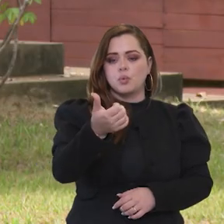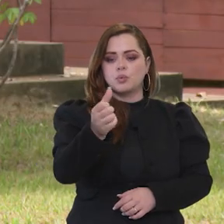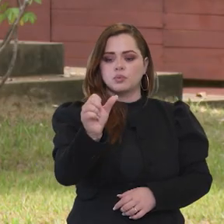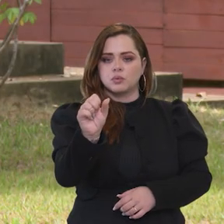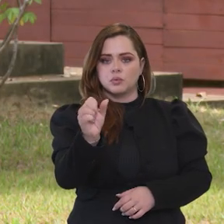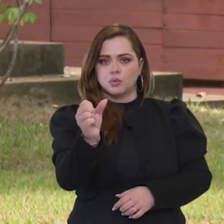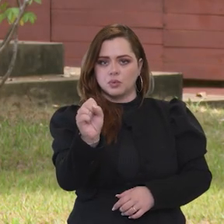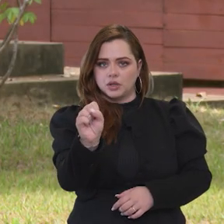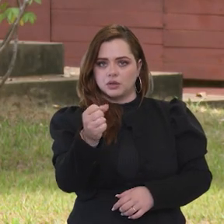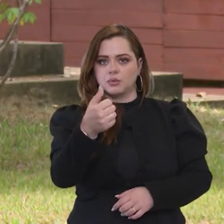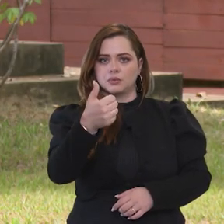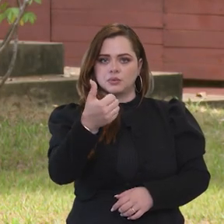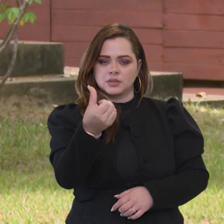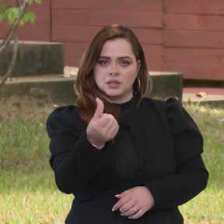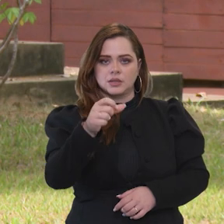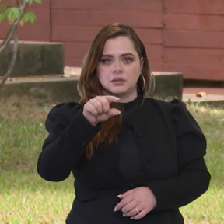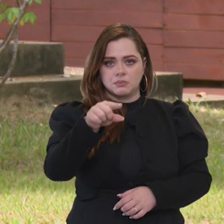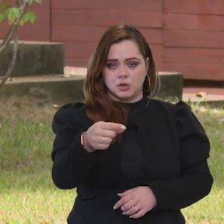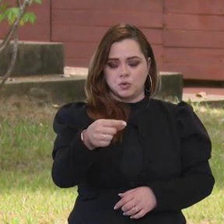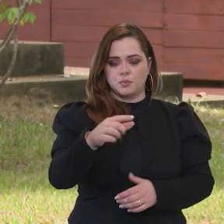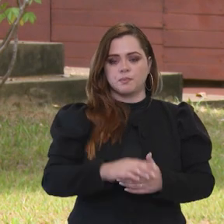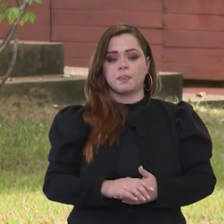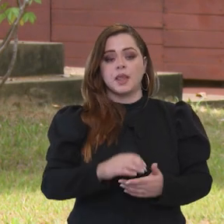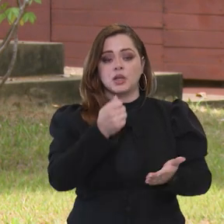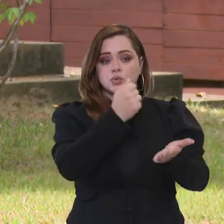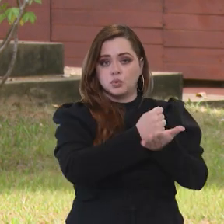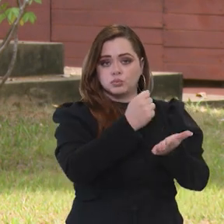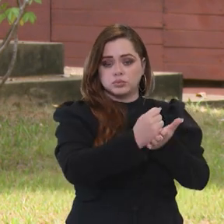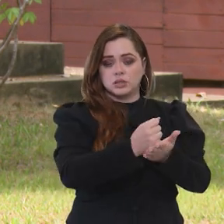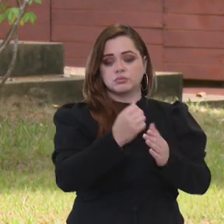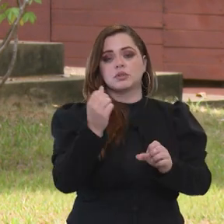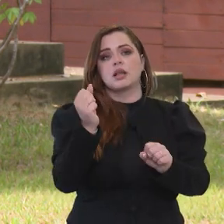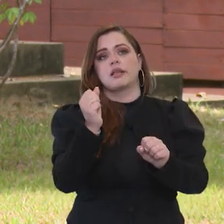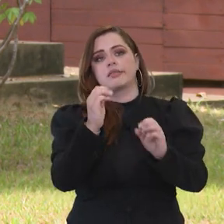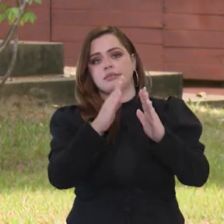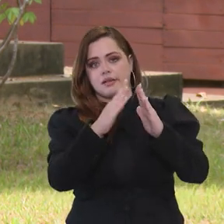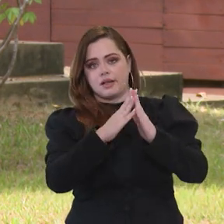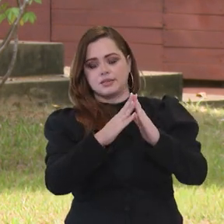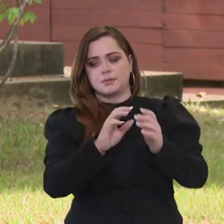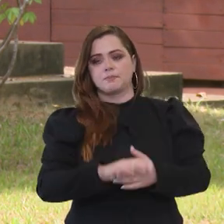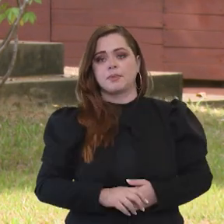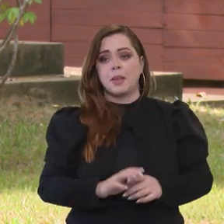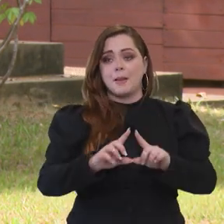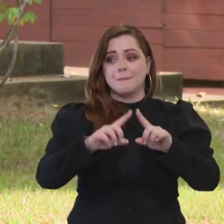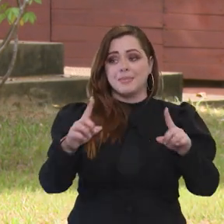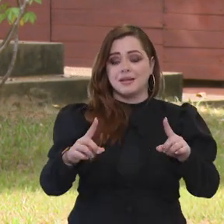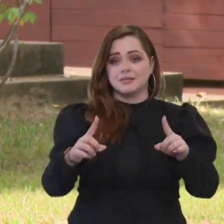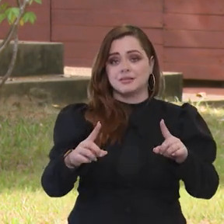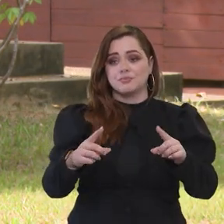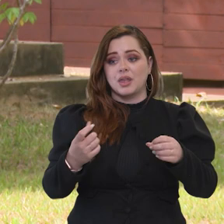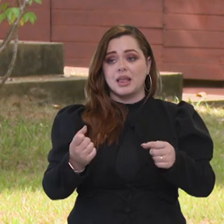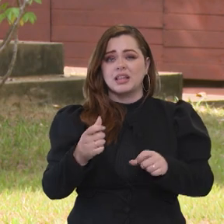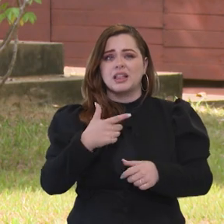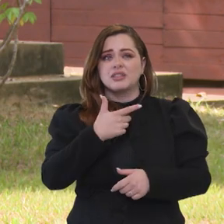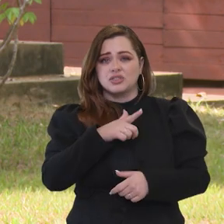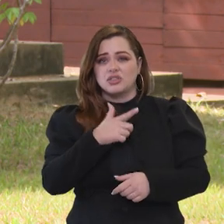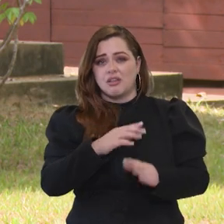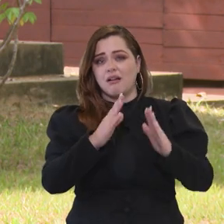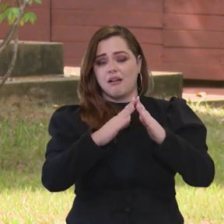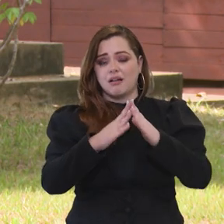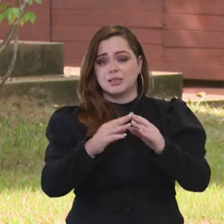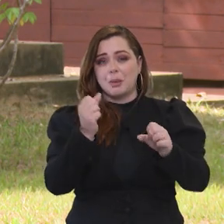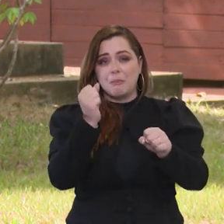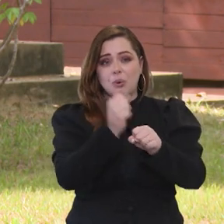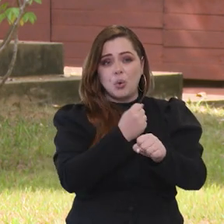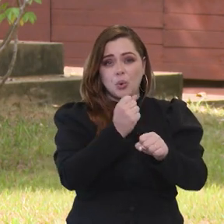Sendo que dessas 186 mil, 83 mil estavam paralisadas. Nós já retomamos, Carol, mais